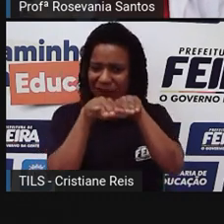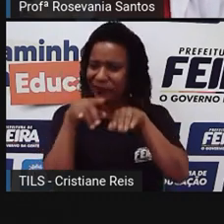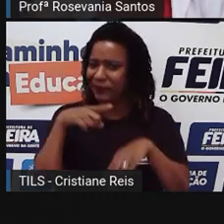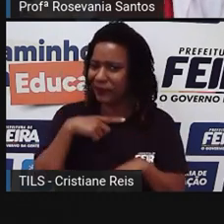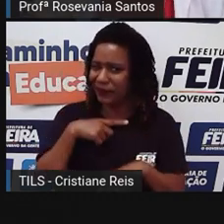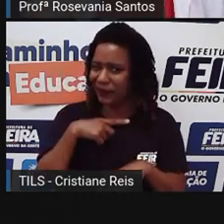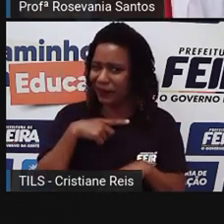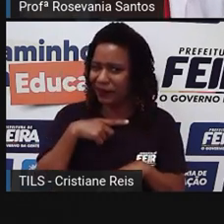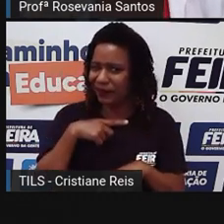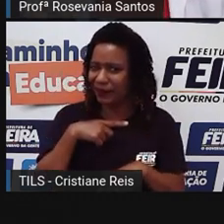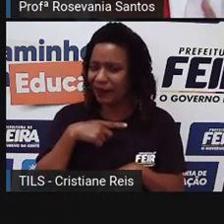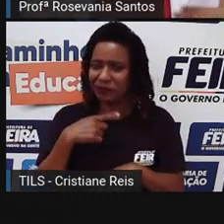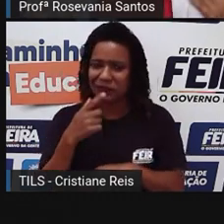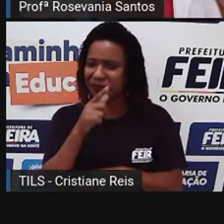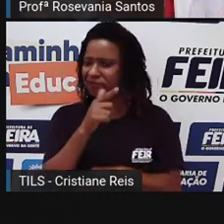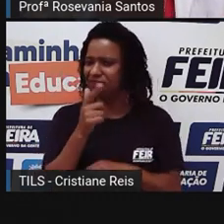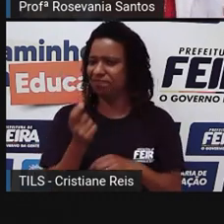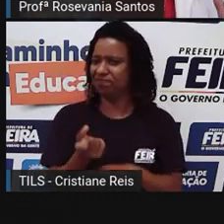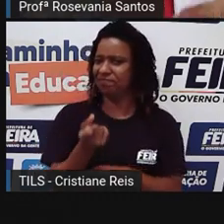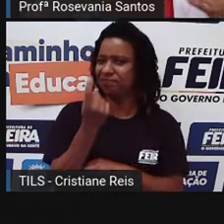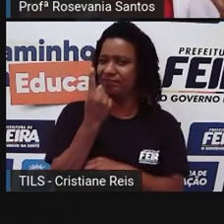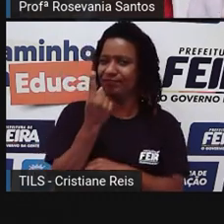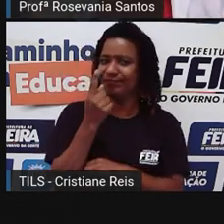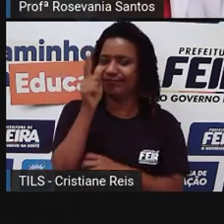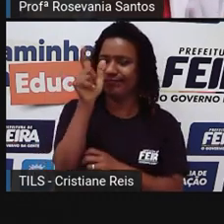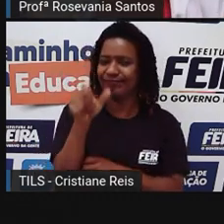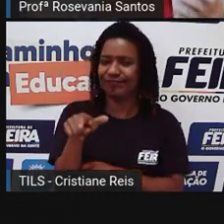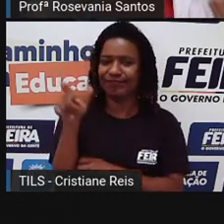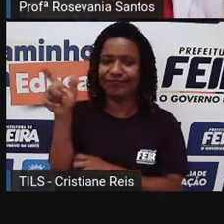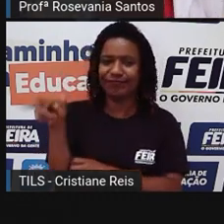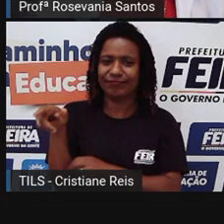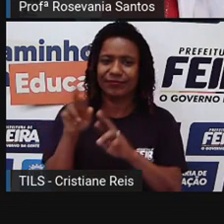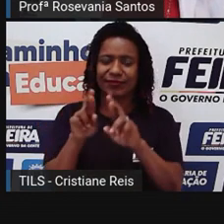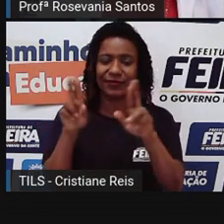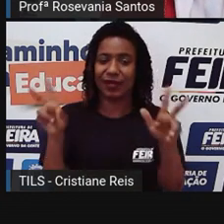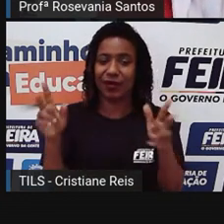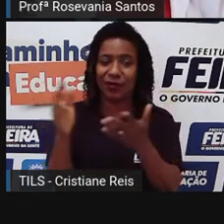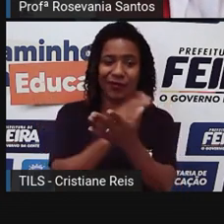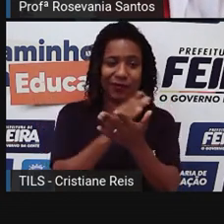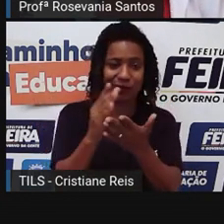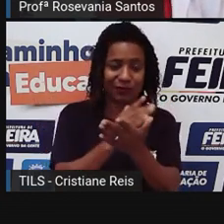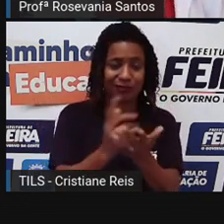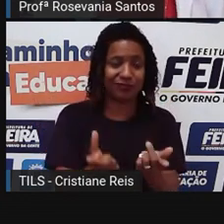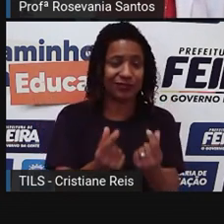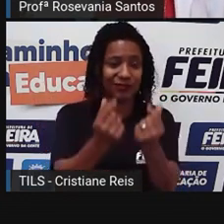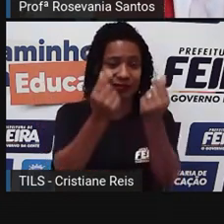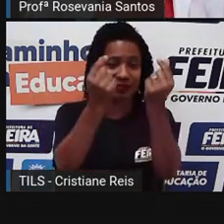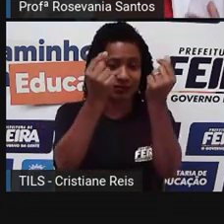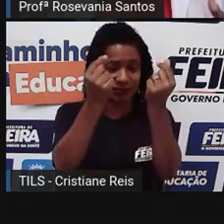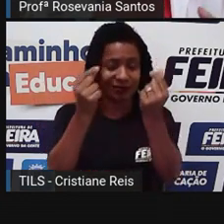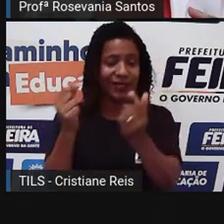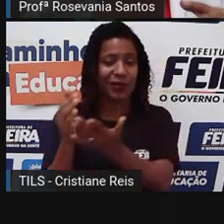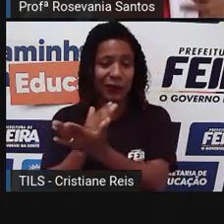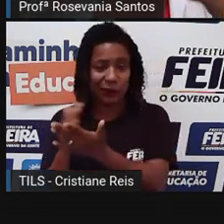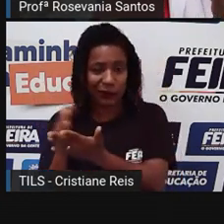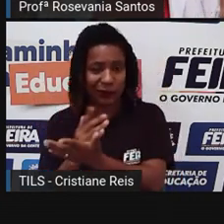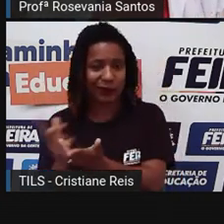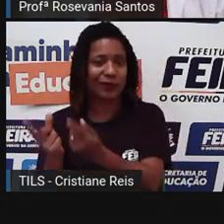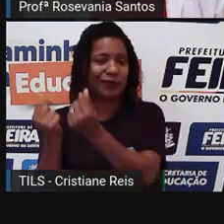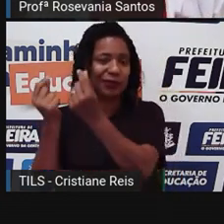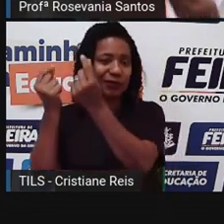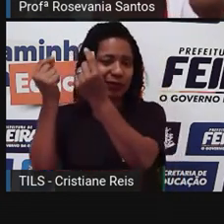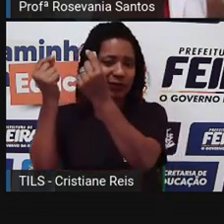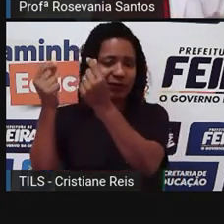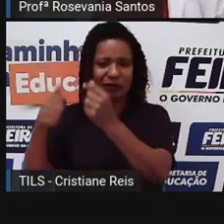escrito aí. A gente percebe, às vezes, um enriquecimento de um setor mais do que o outro. Você vai perceber que algumas